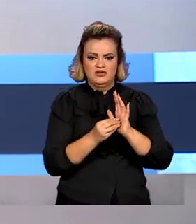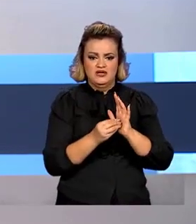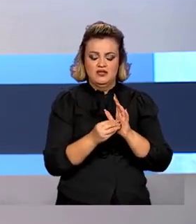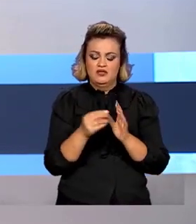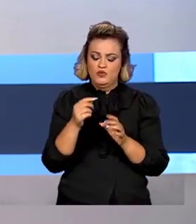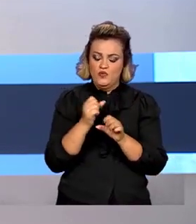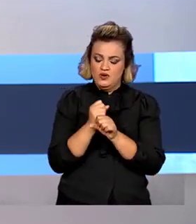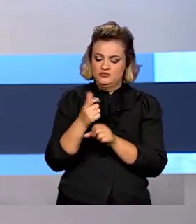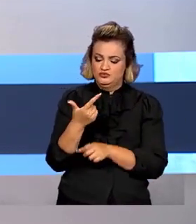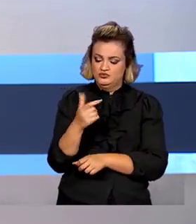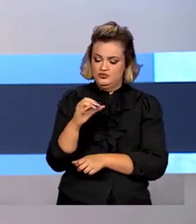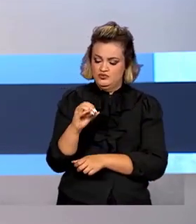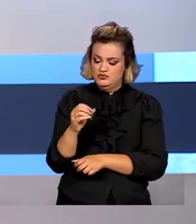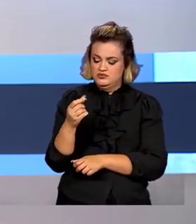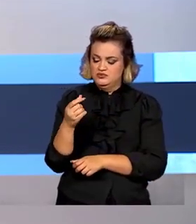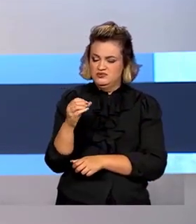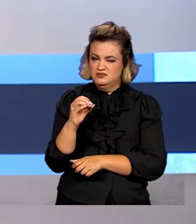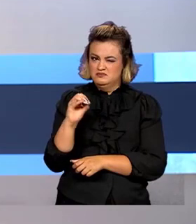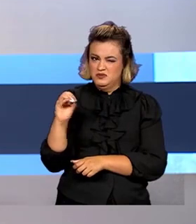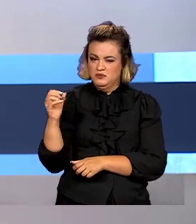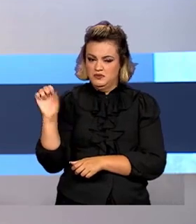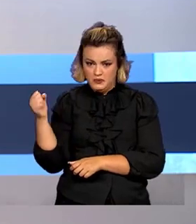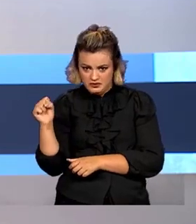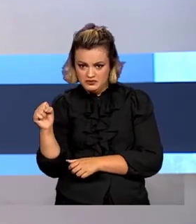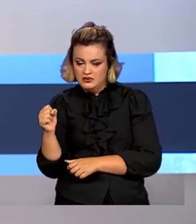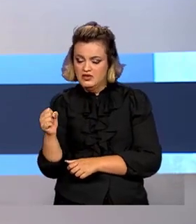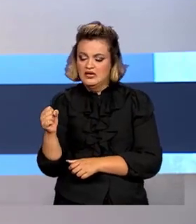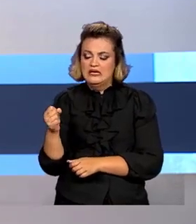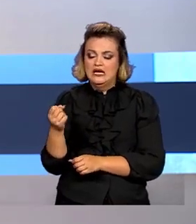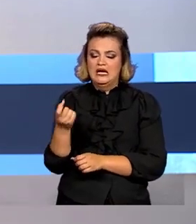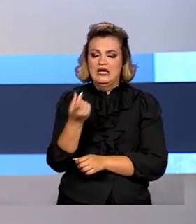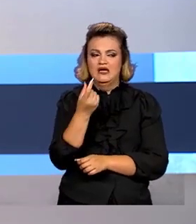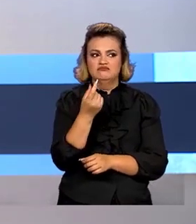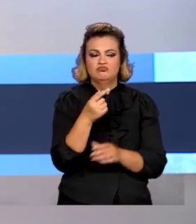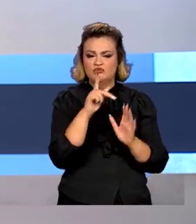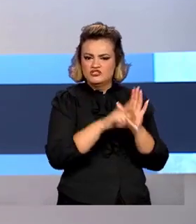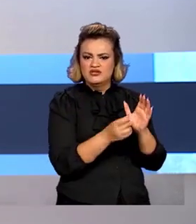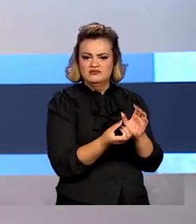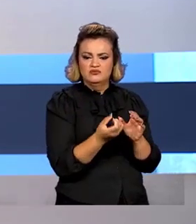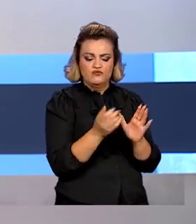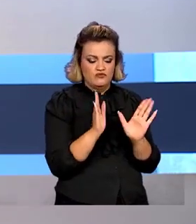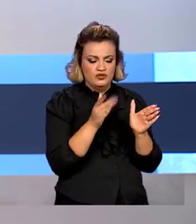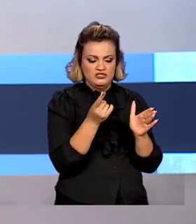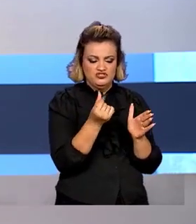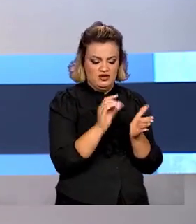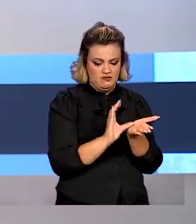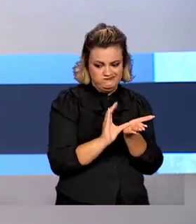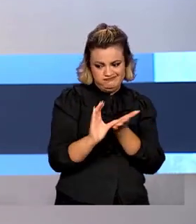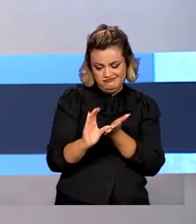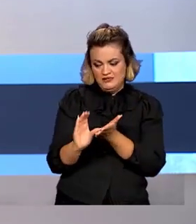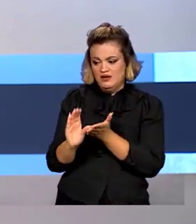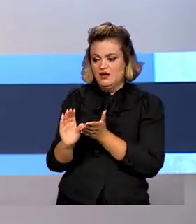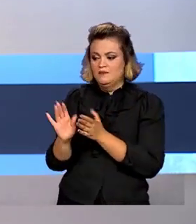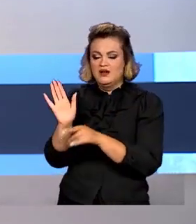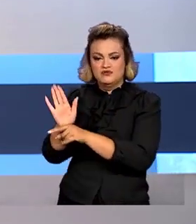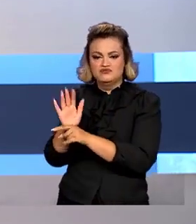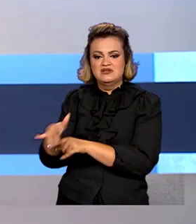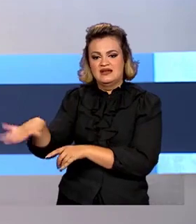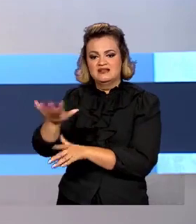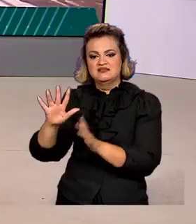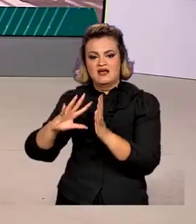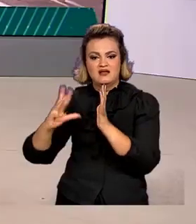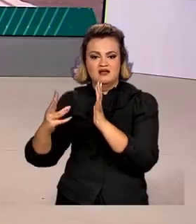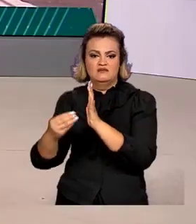2008 para financiar projetos de sustentabilidade e geração de renda de diversas populações que moram dentro do